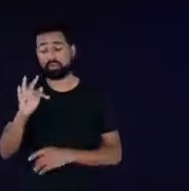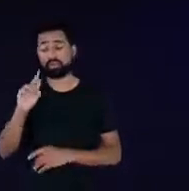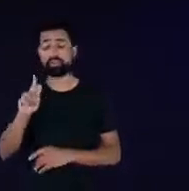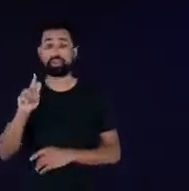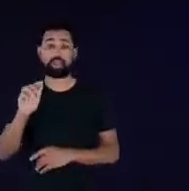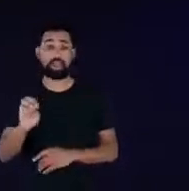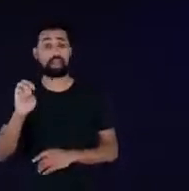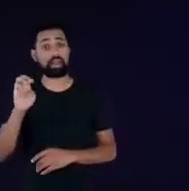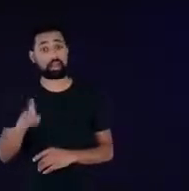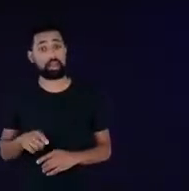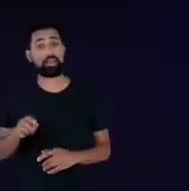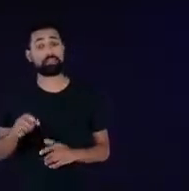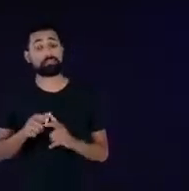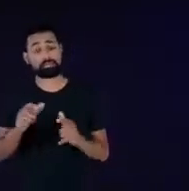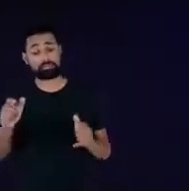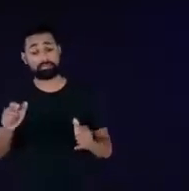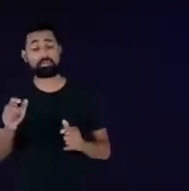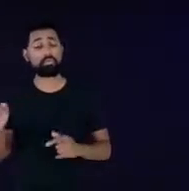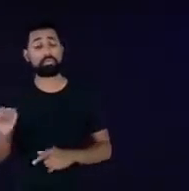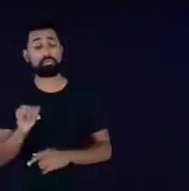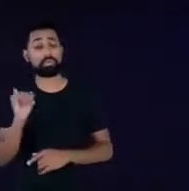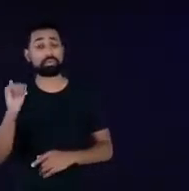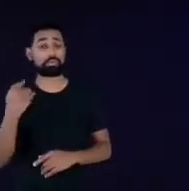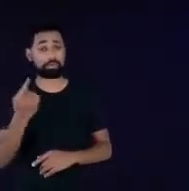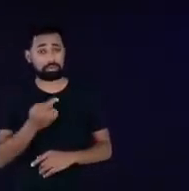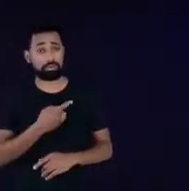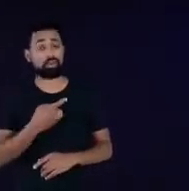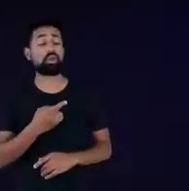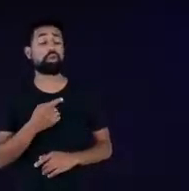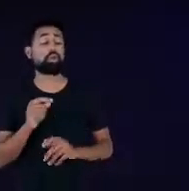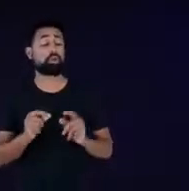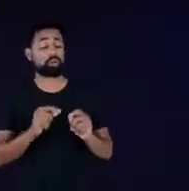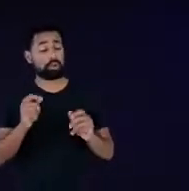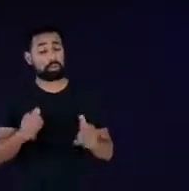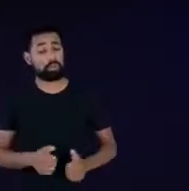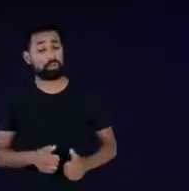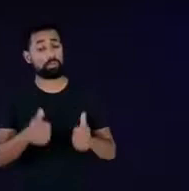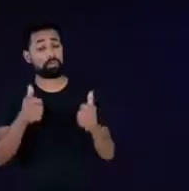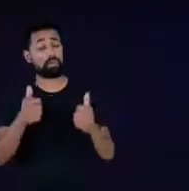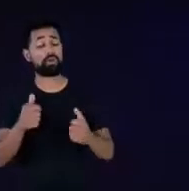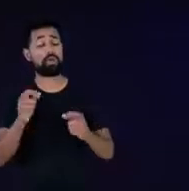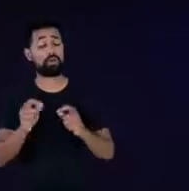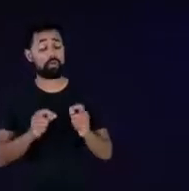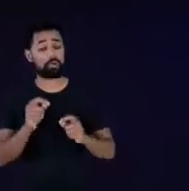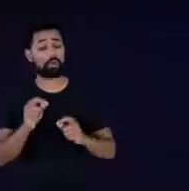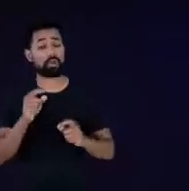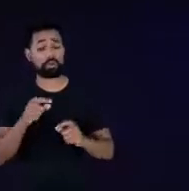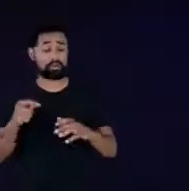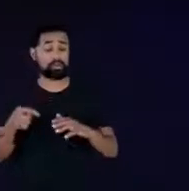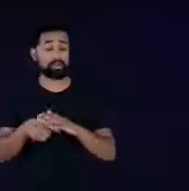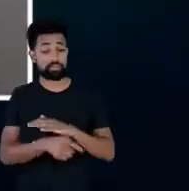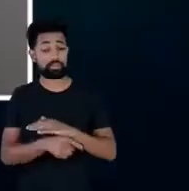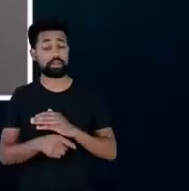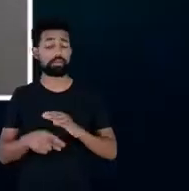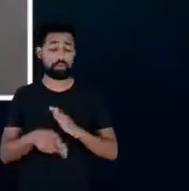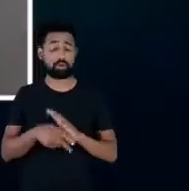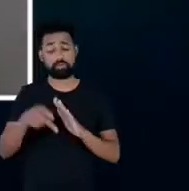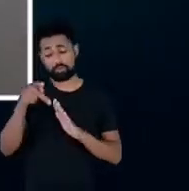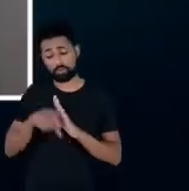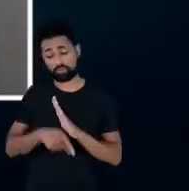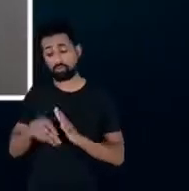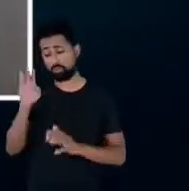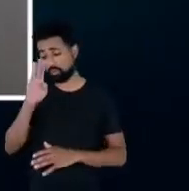é um grande salto para a gente melhorar esse financiamento dos projetos do Brasil